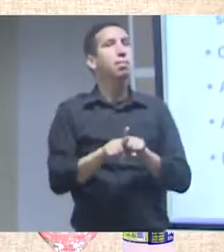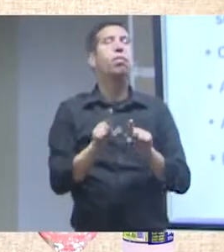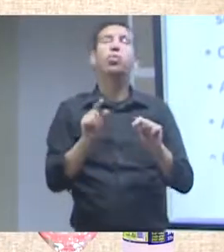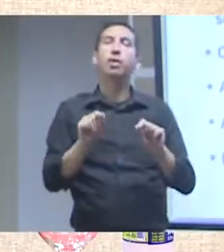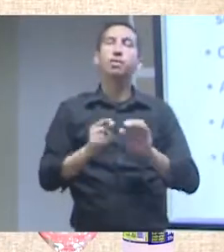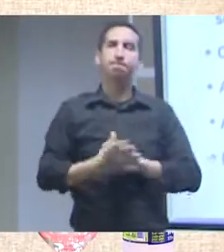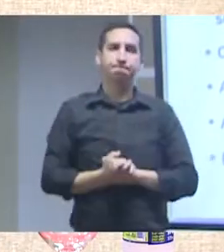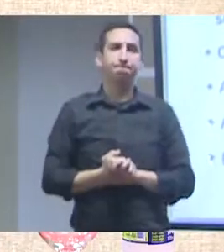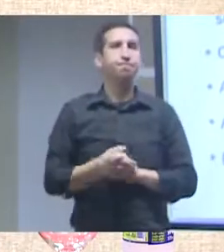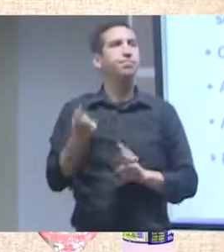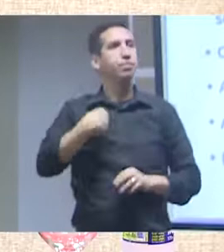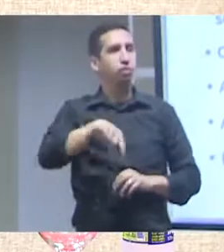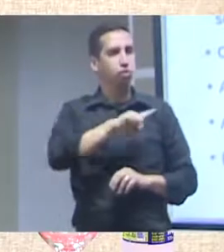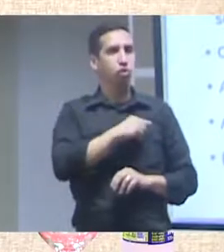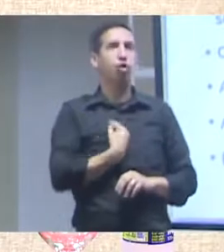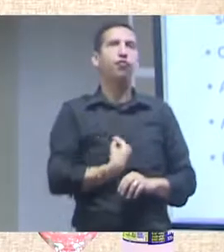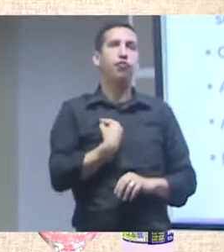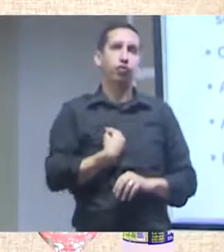todo